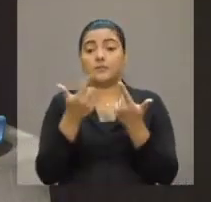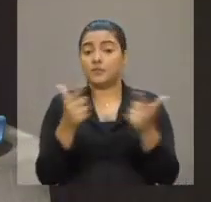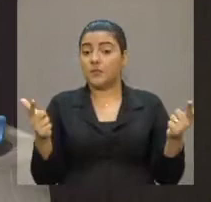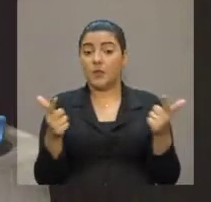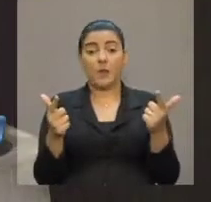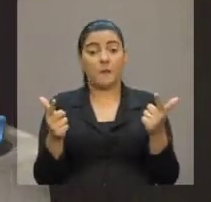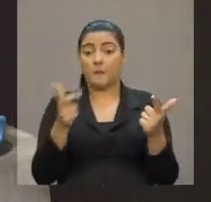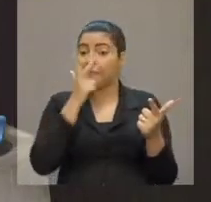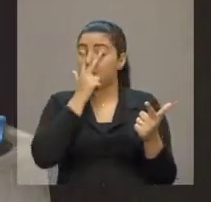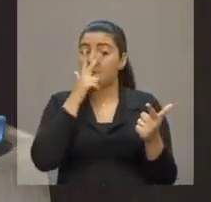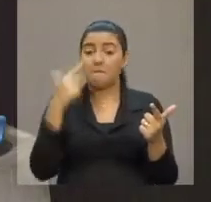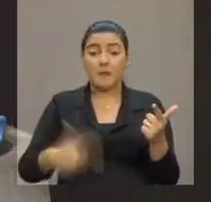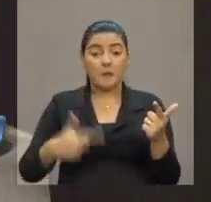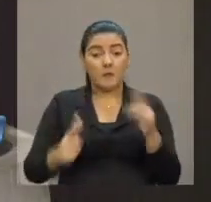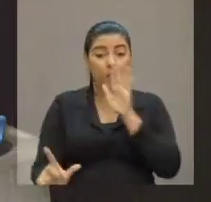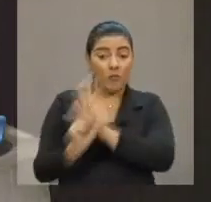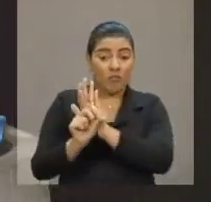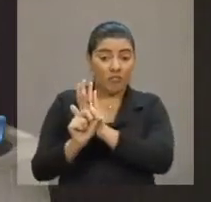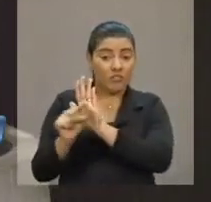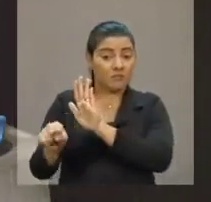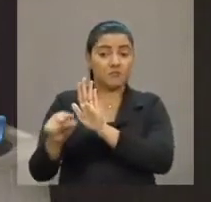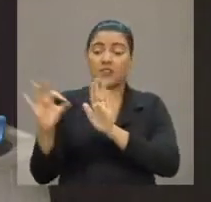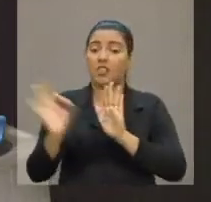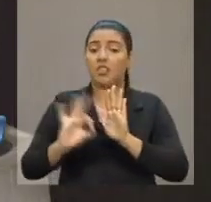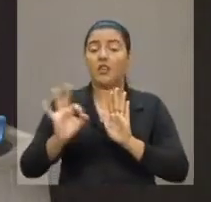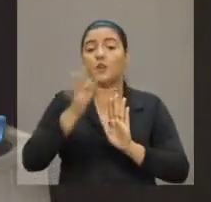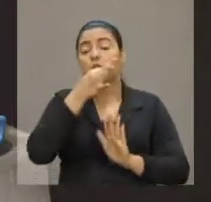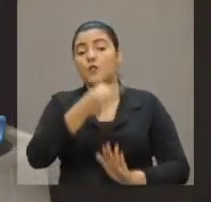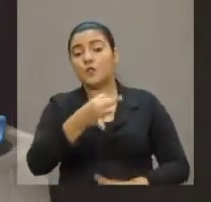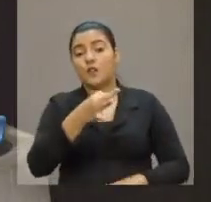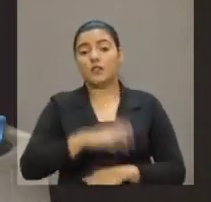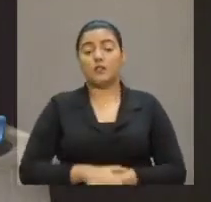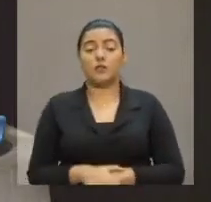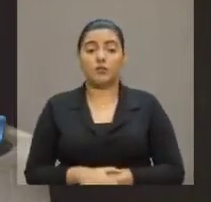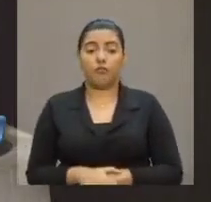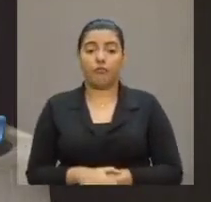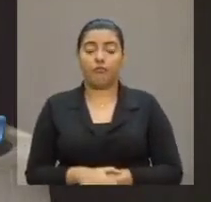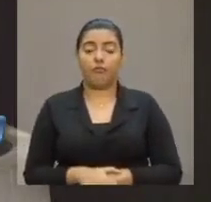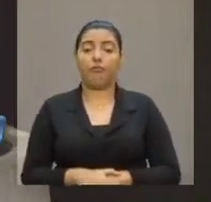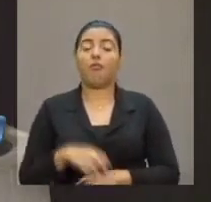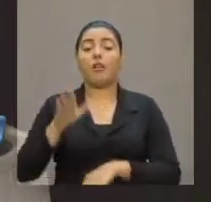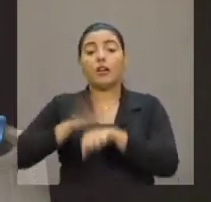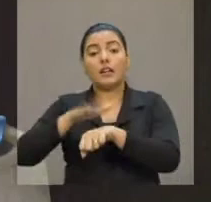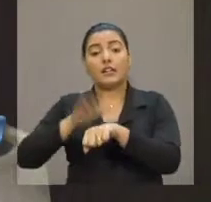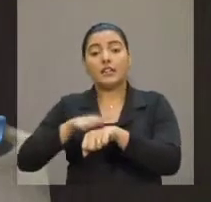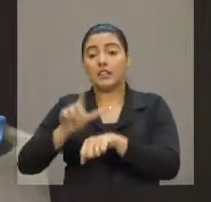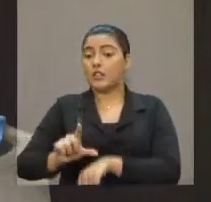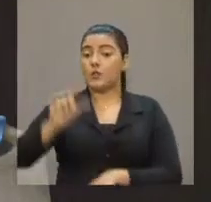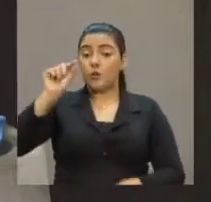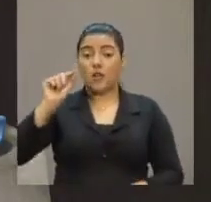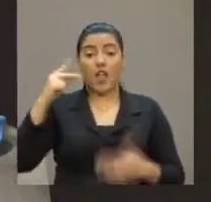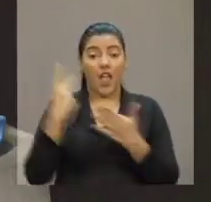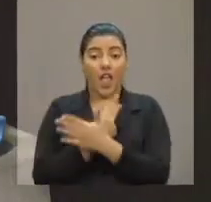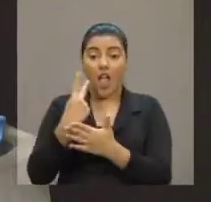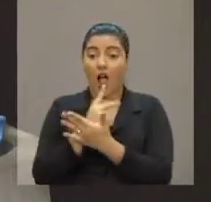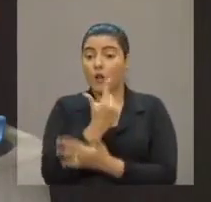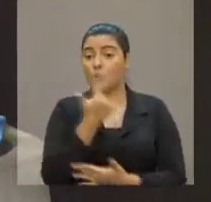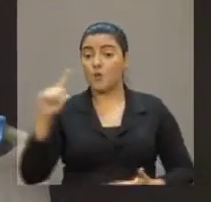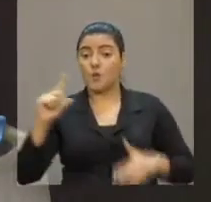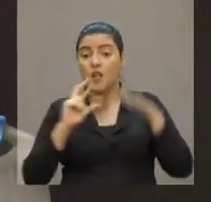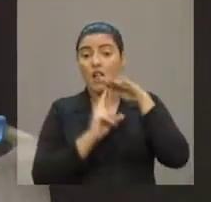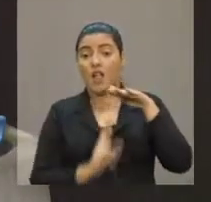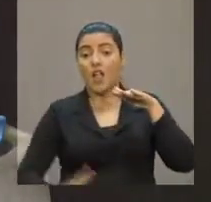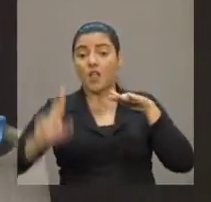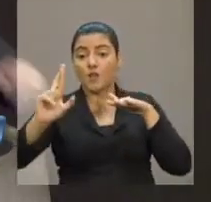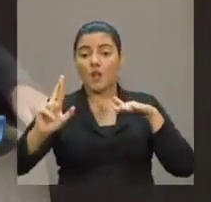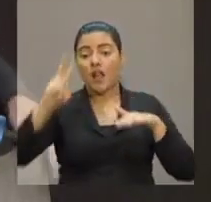legitimidade nesta indicação. A comunidade universitária, ela escolheu outro reitor. Vamos